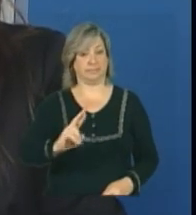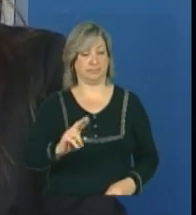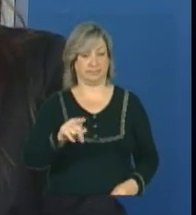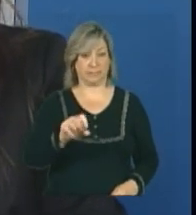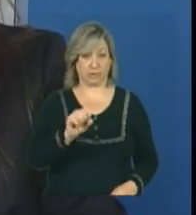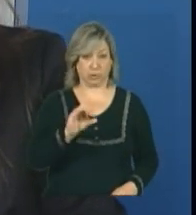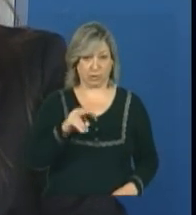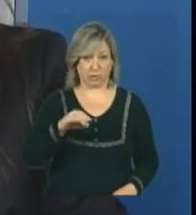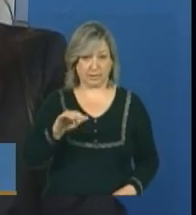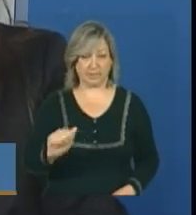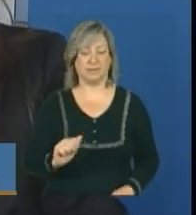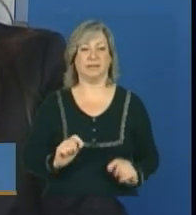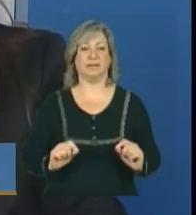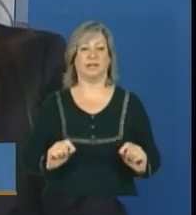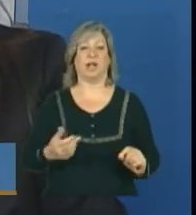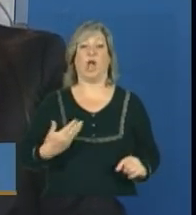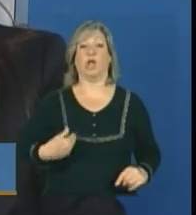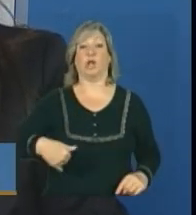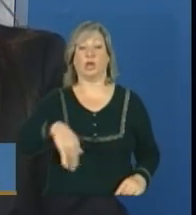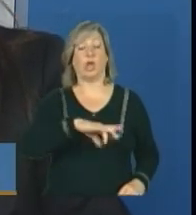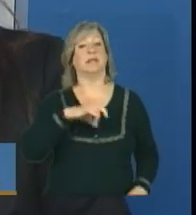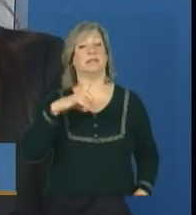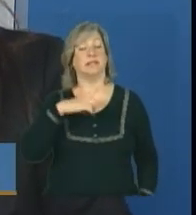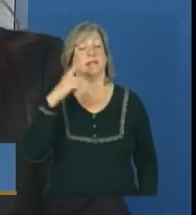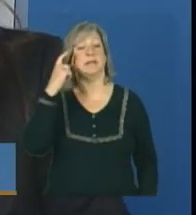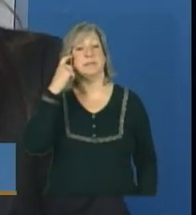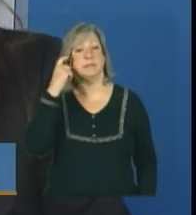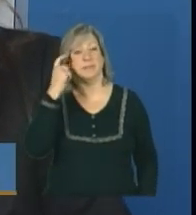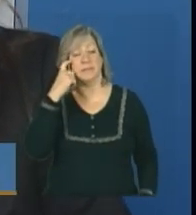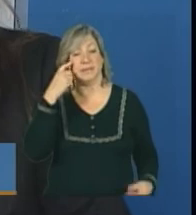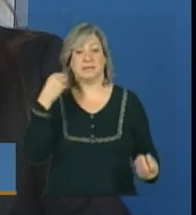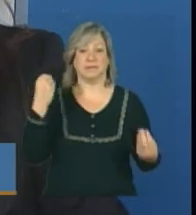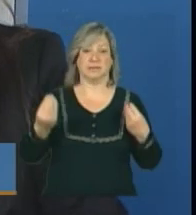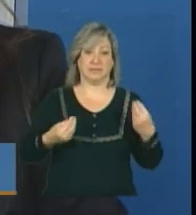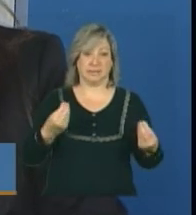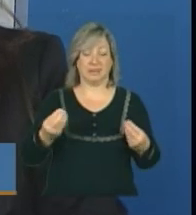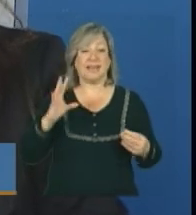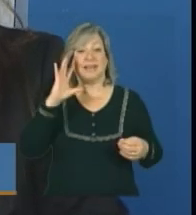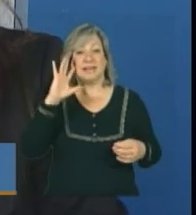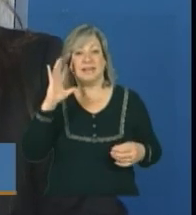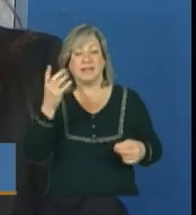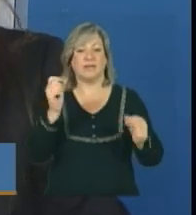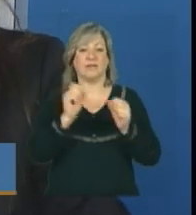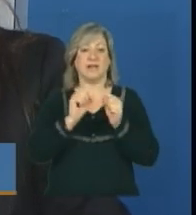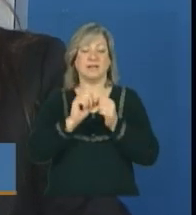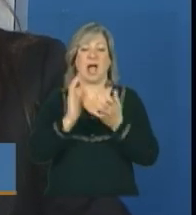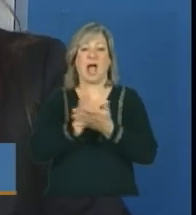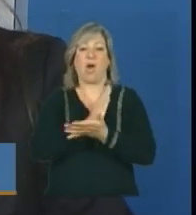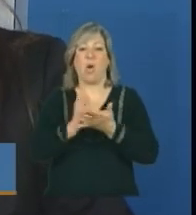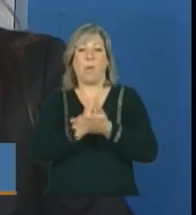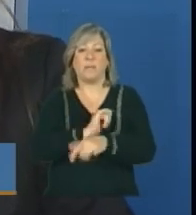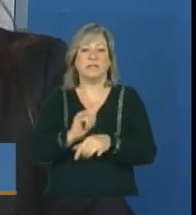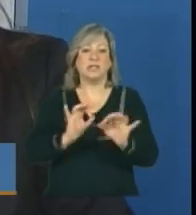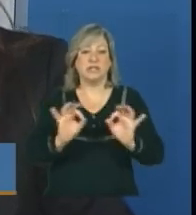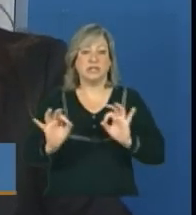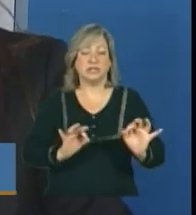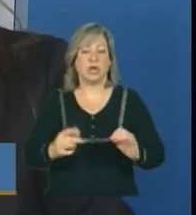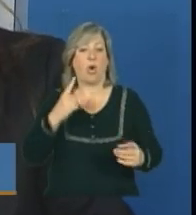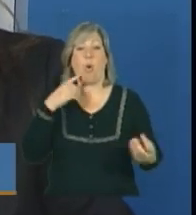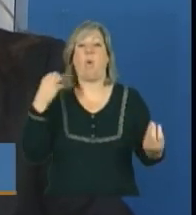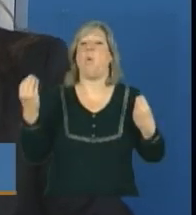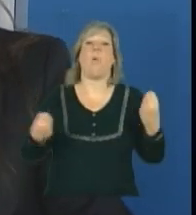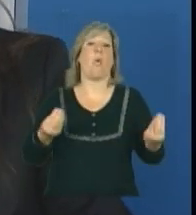Sônia, nós estamos pensando ainda, enfim, tentando desenvolver algumas estratégias para ver a questão do